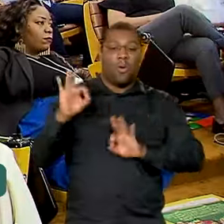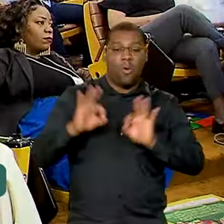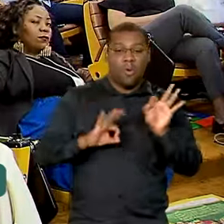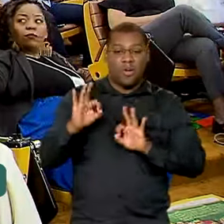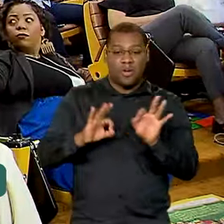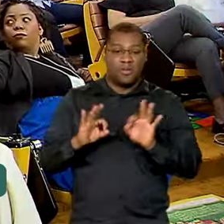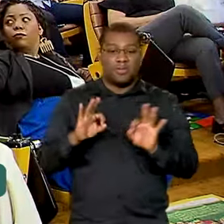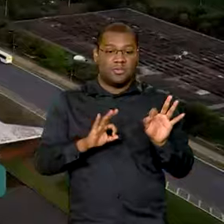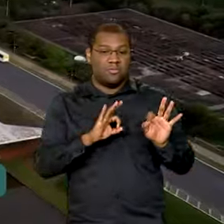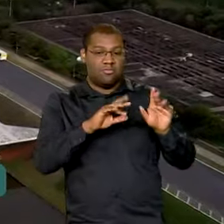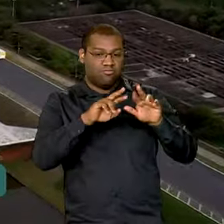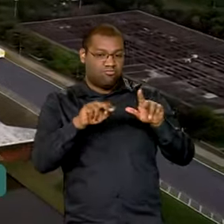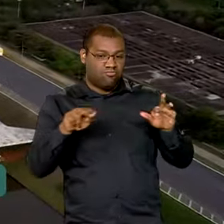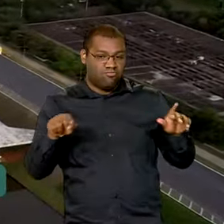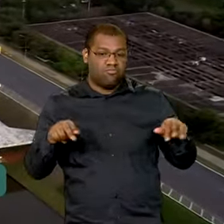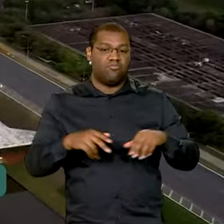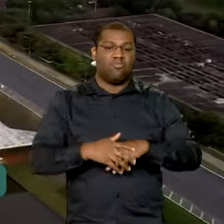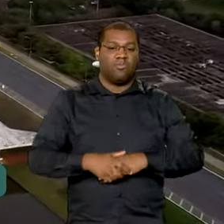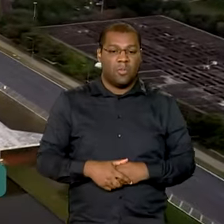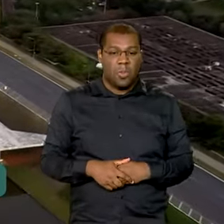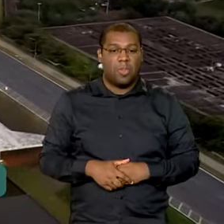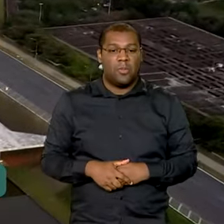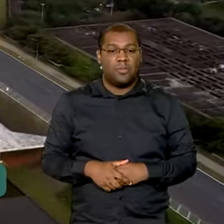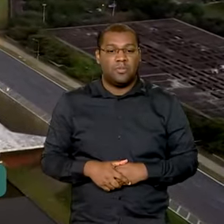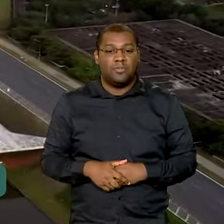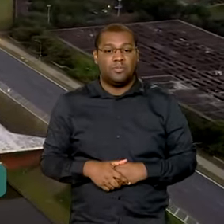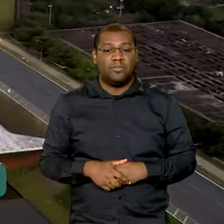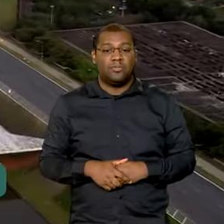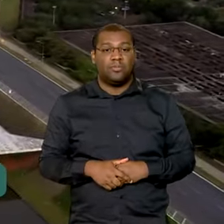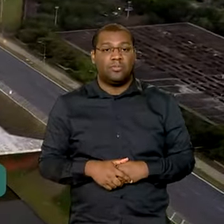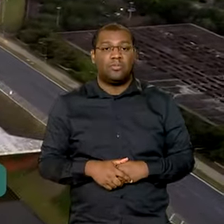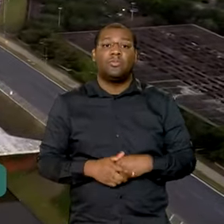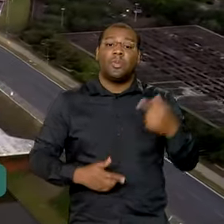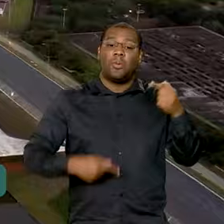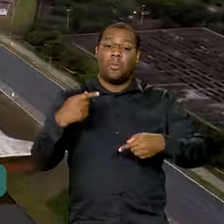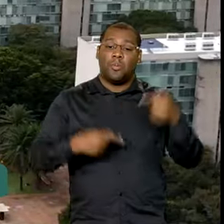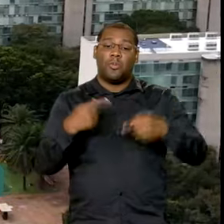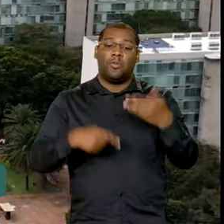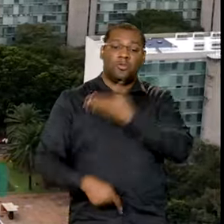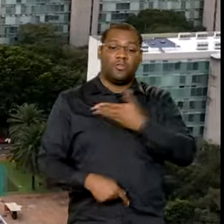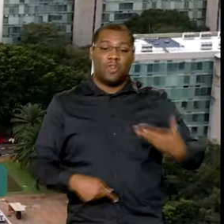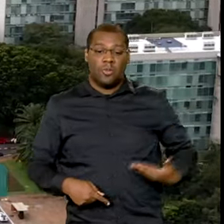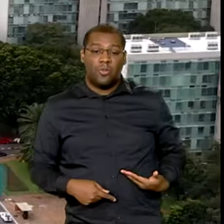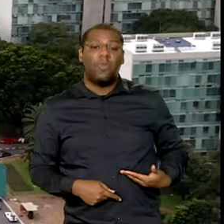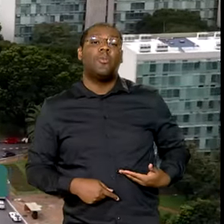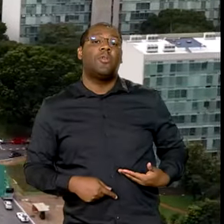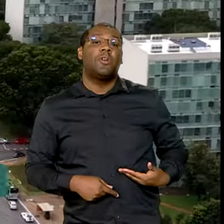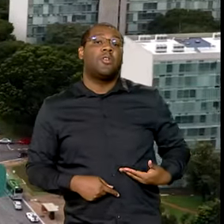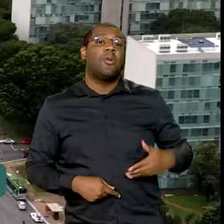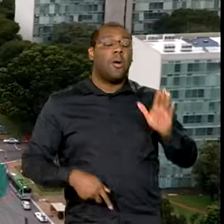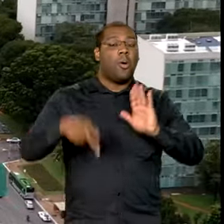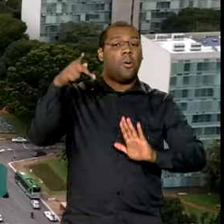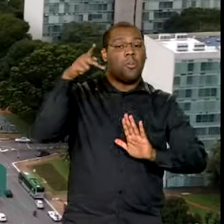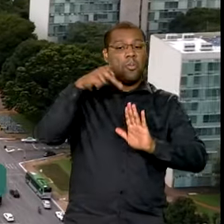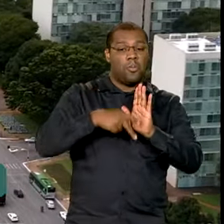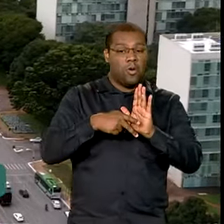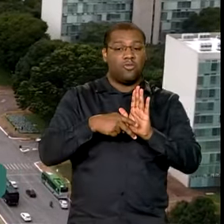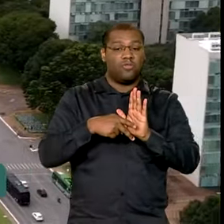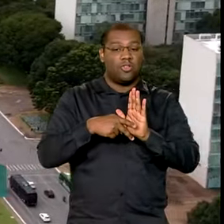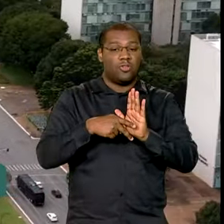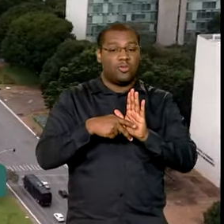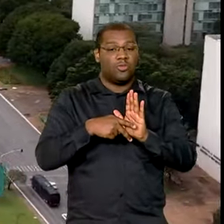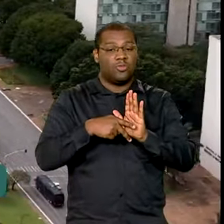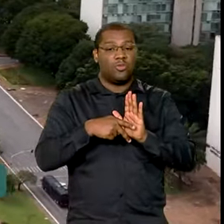dos envolvidos. E o instrumento que orienta essa política pública é o plano que foi feito para ser